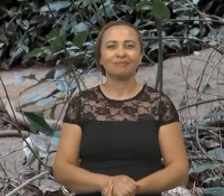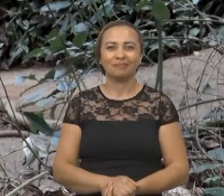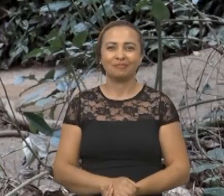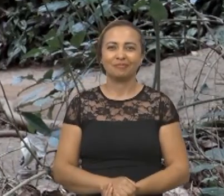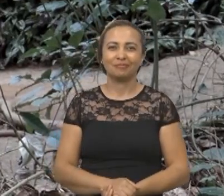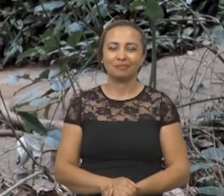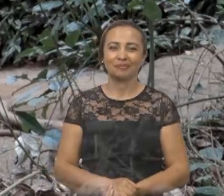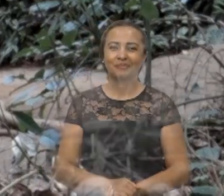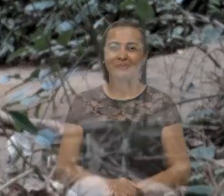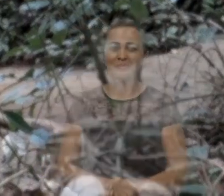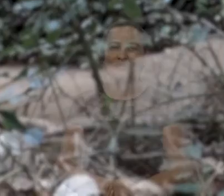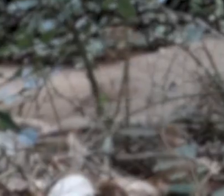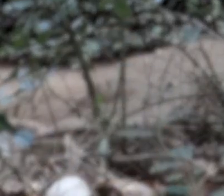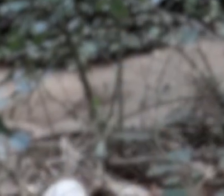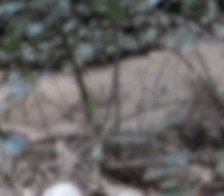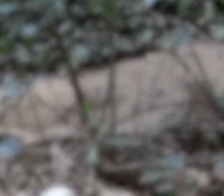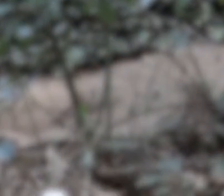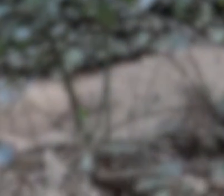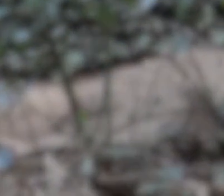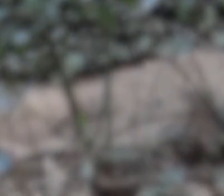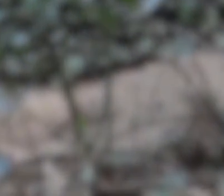a gente